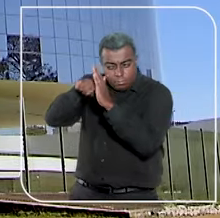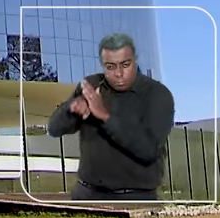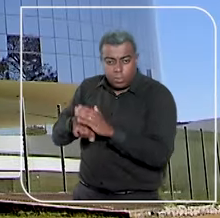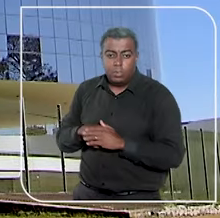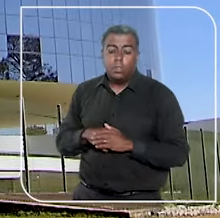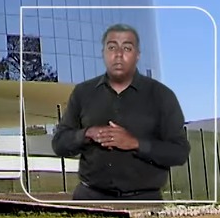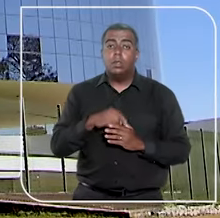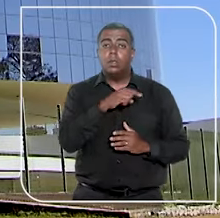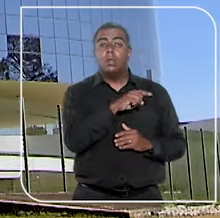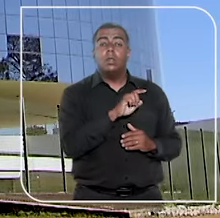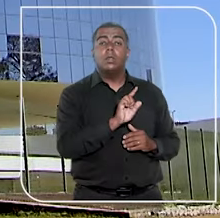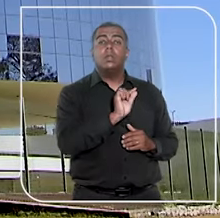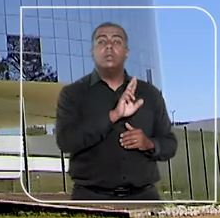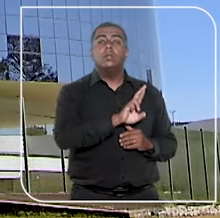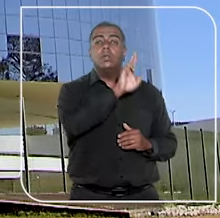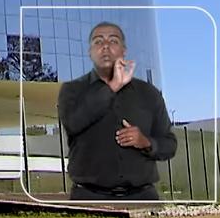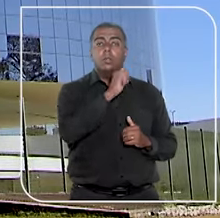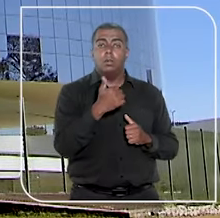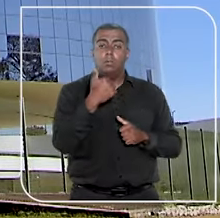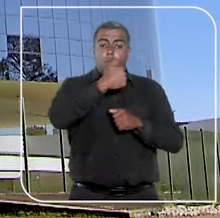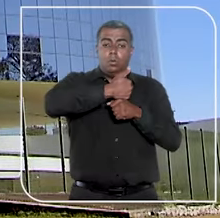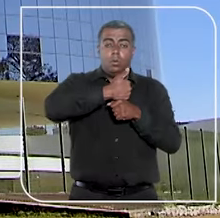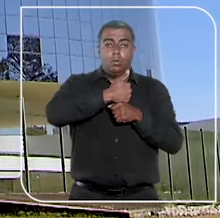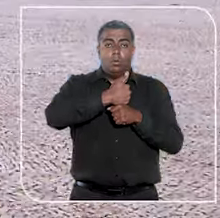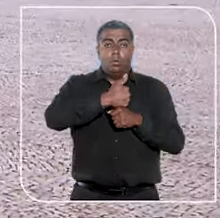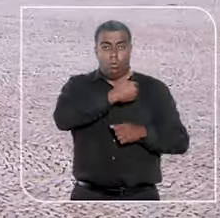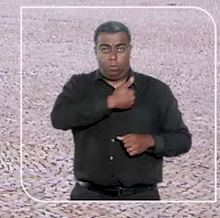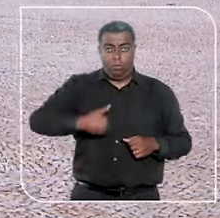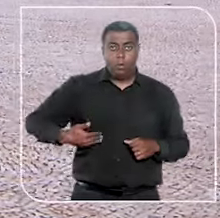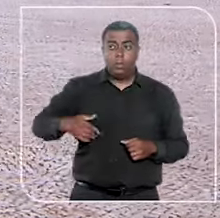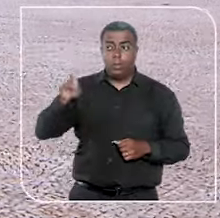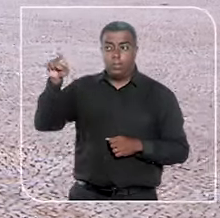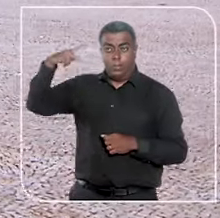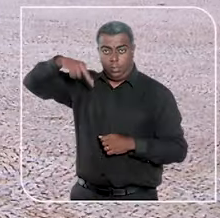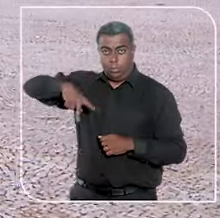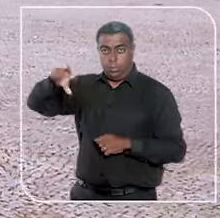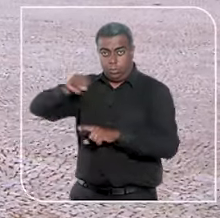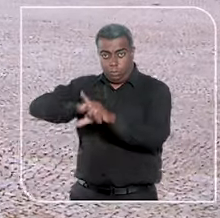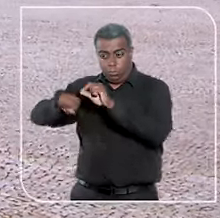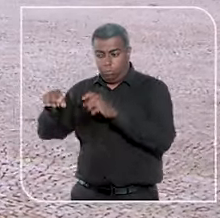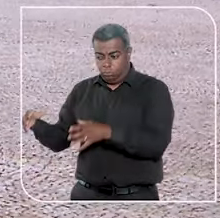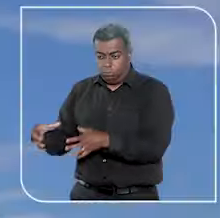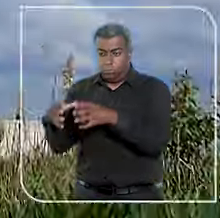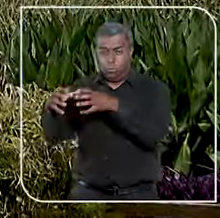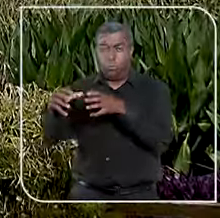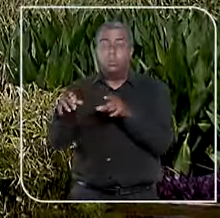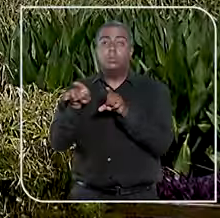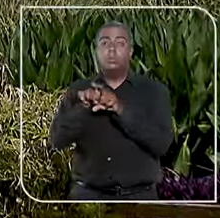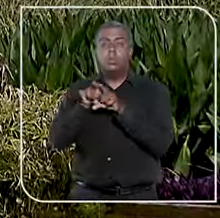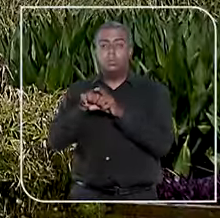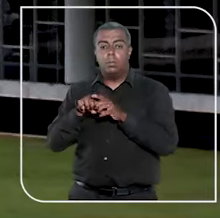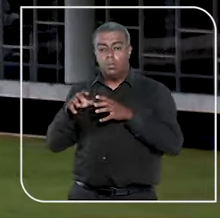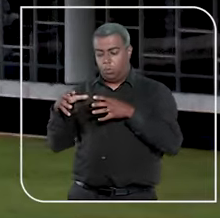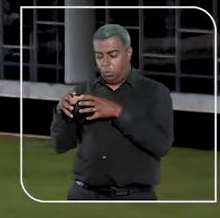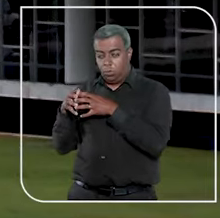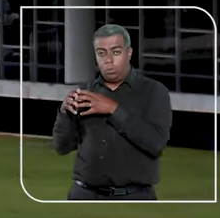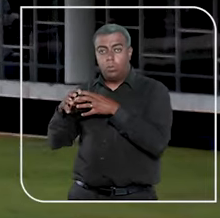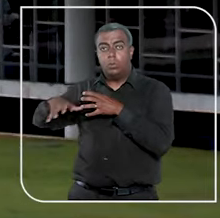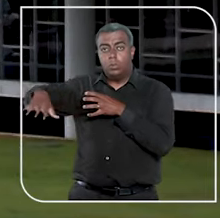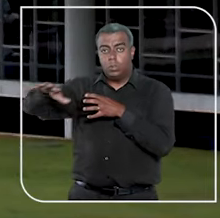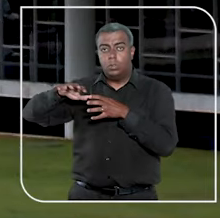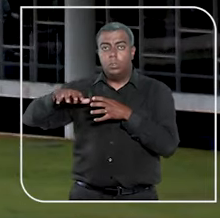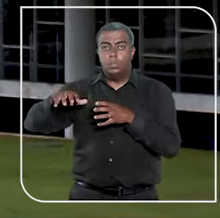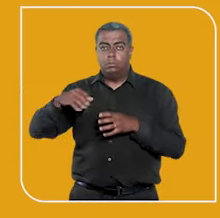chefiado pelo procurador ou procuradora da República nomeado pelo Presidente da República, com aprovação da maioria